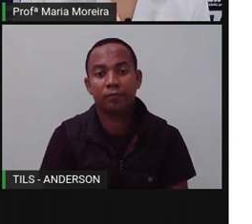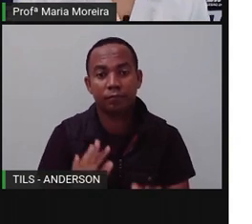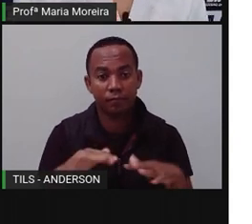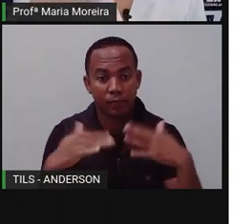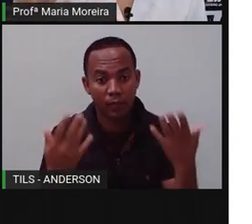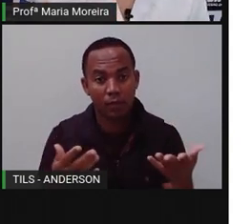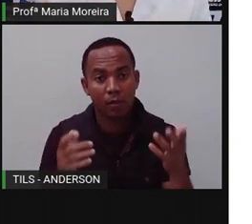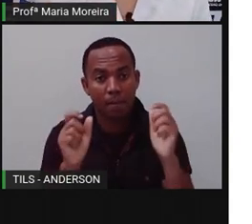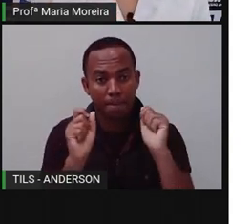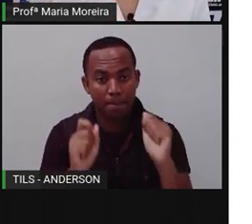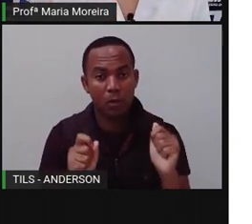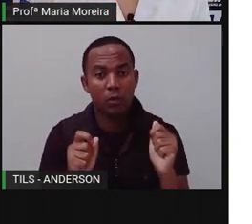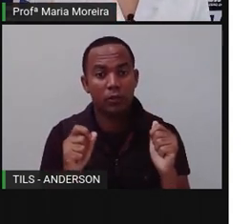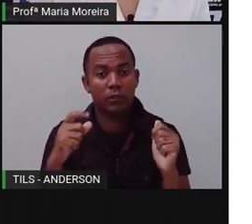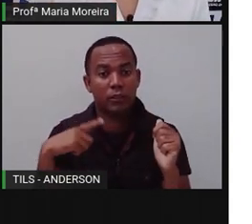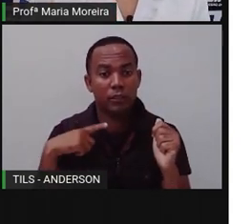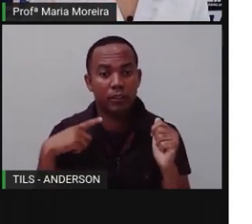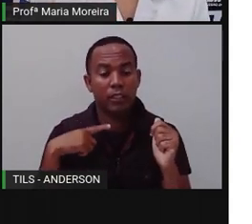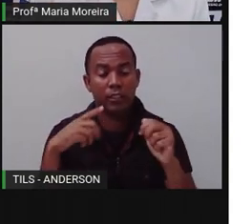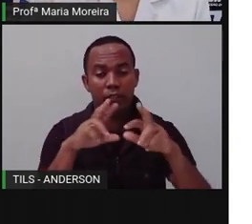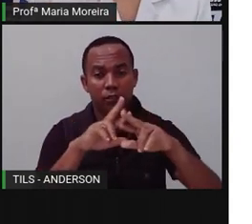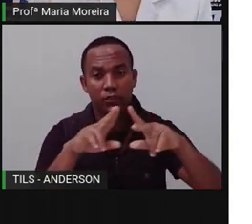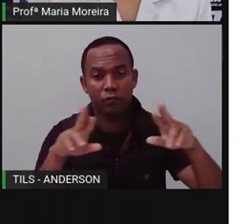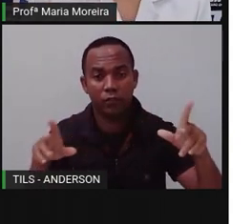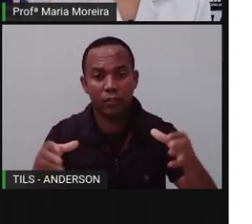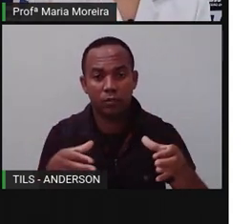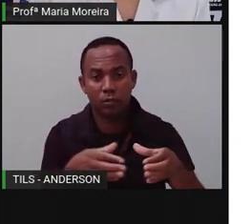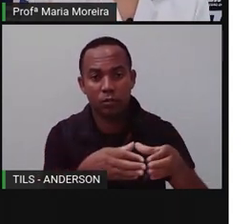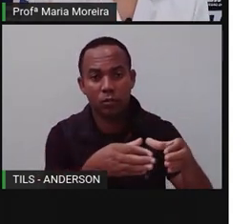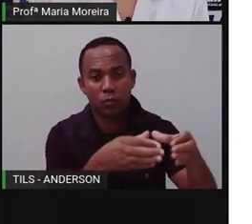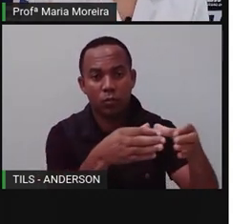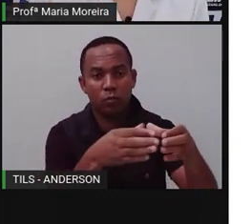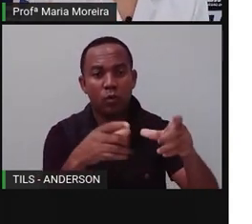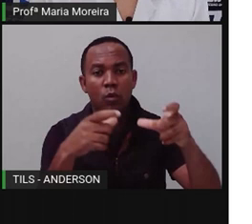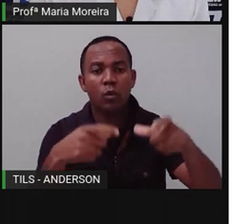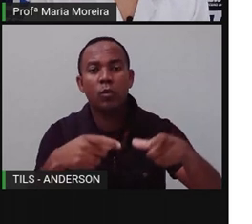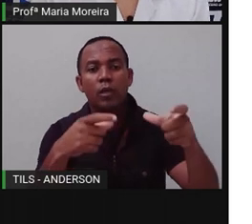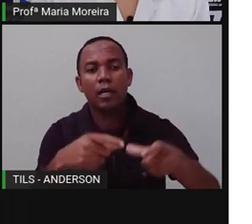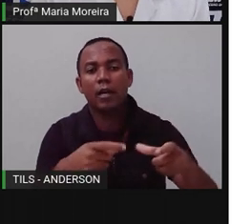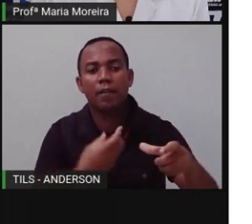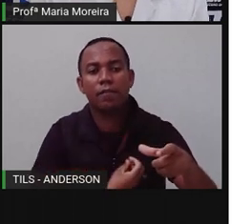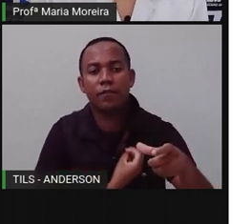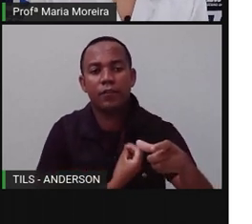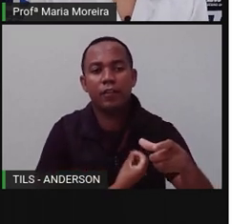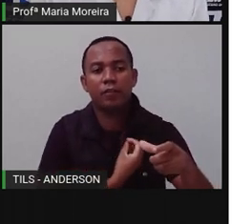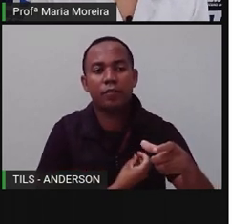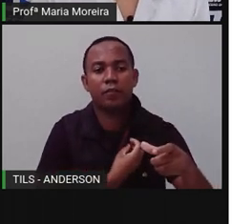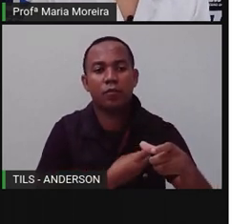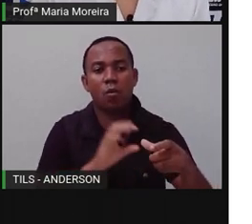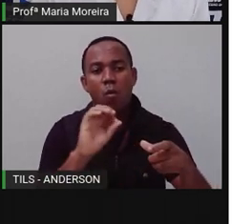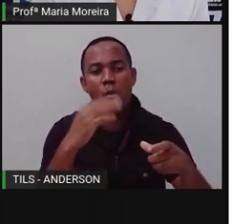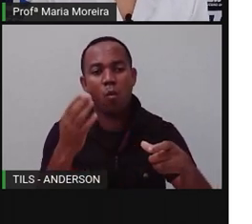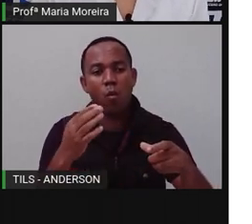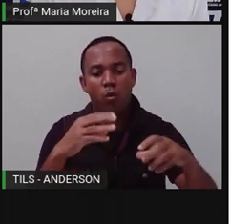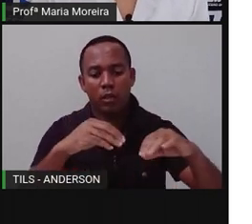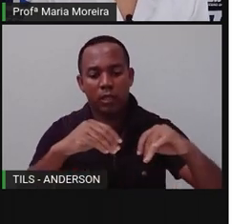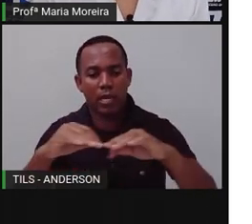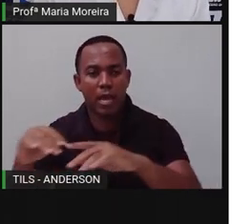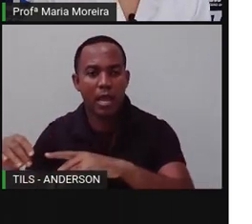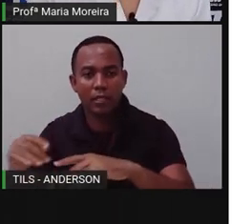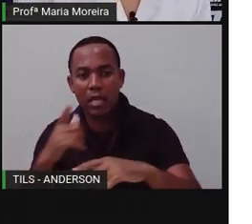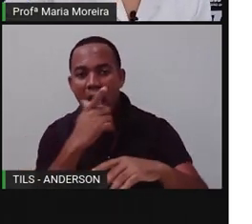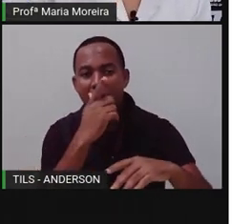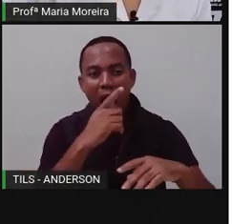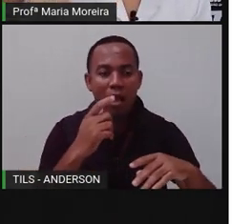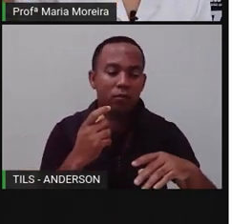eles podem ser classificados de acordo com o local onde vive, ou seja, terrestre ou aquático.